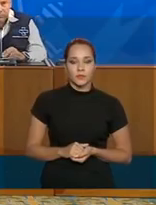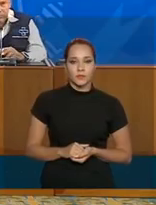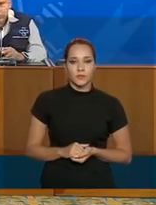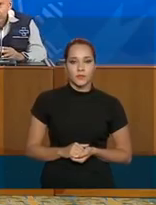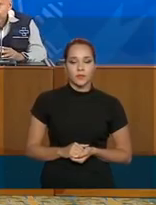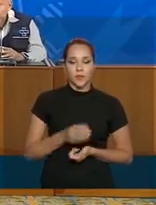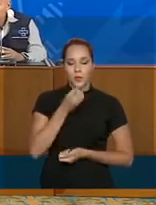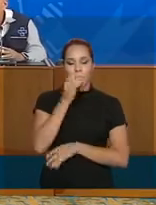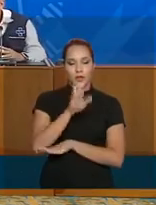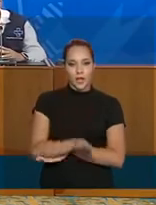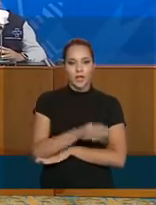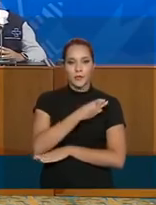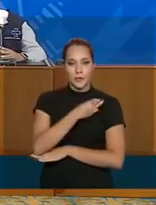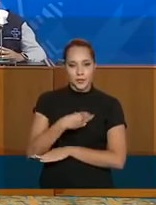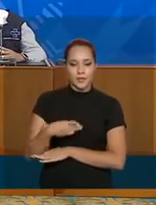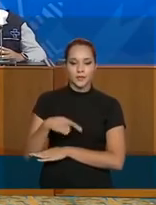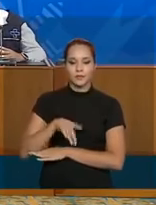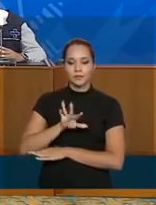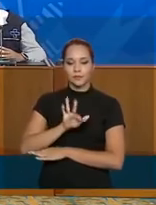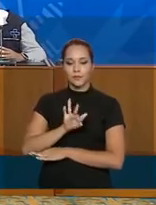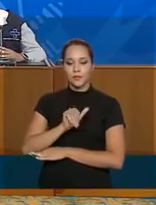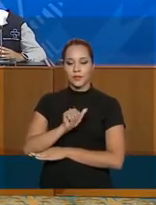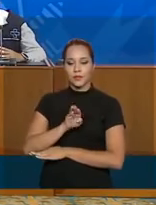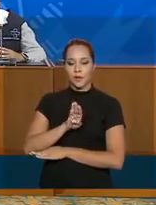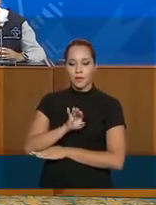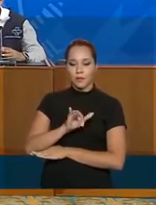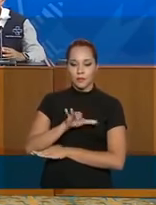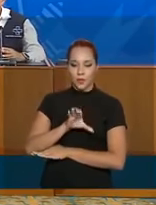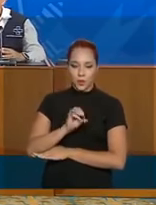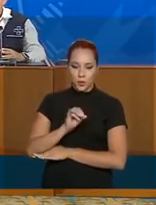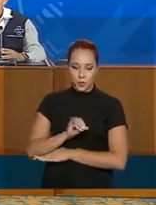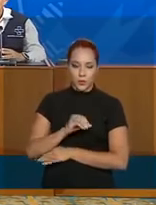Boa tarde, ministro. Eu sou o Fábio Muracal, do Valor Econômico.